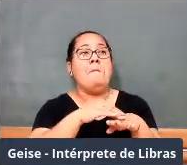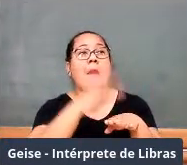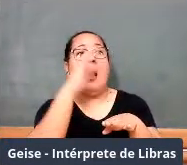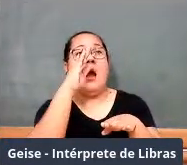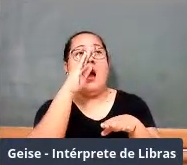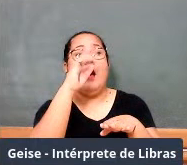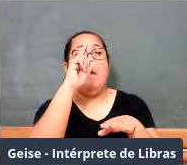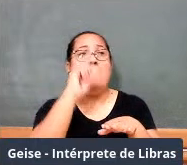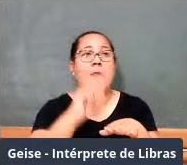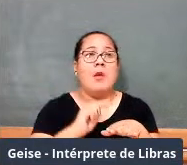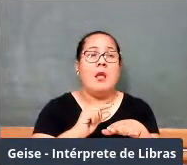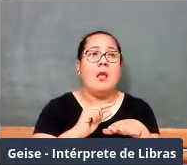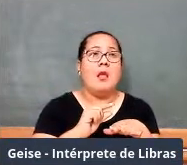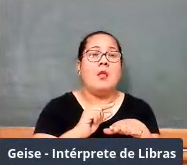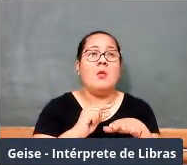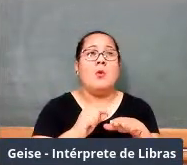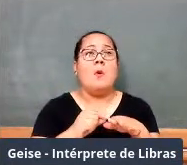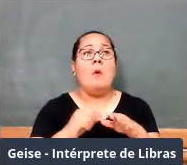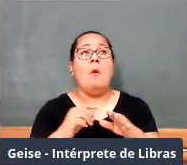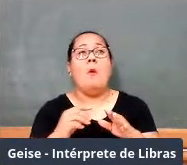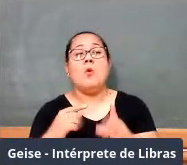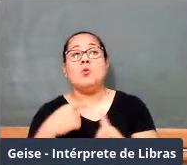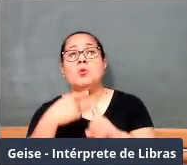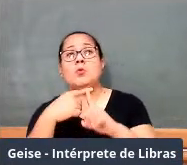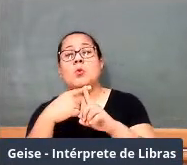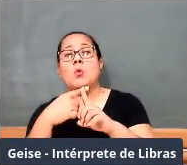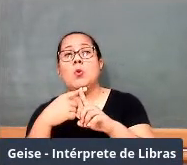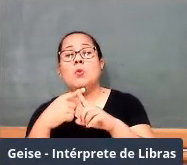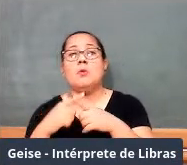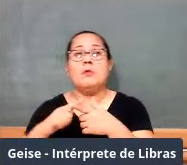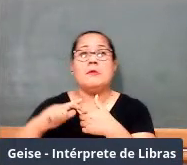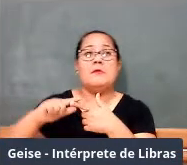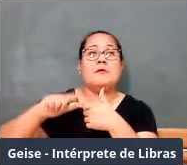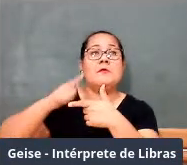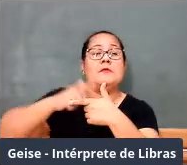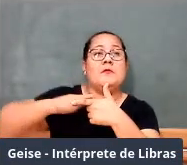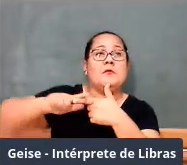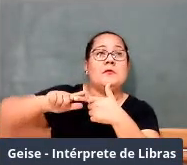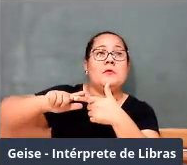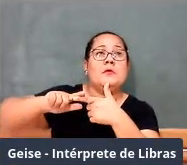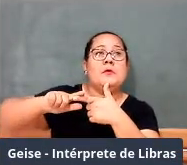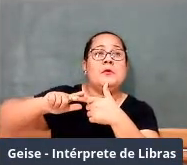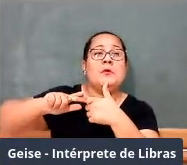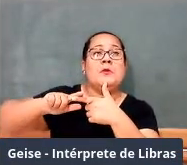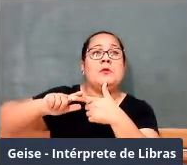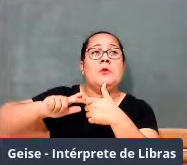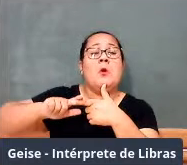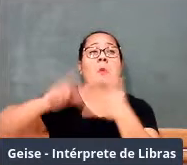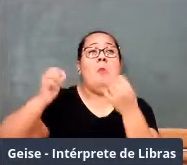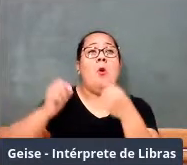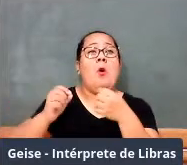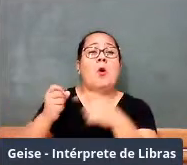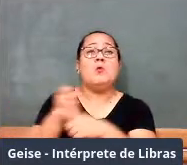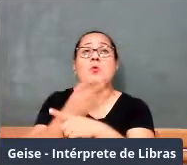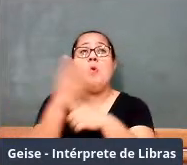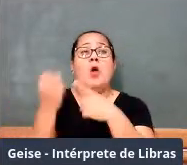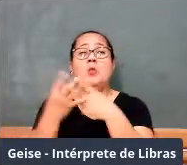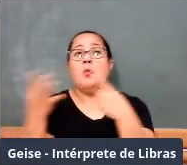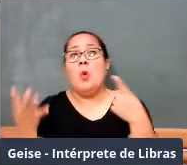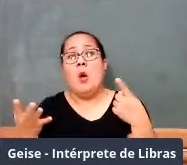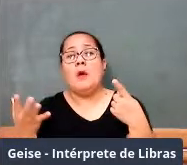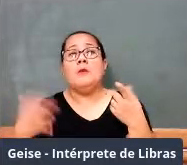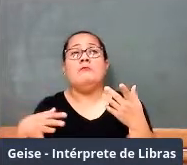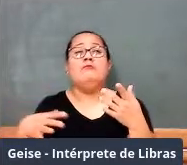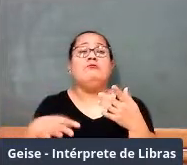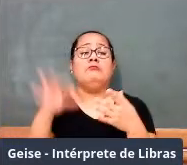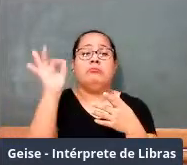ideias que mais comumente encontramos na vida diária. Essa dependência pode ser verificada, observada ou estabelecida de diversos